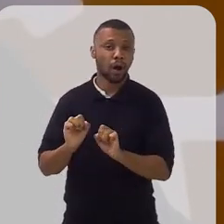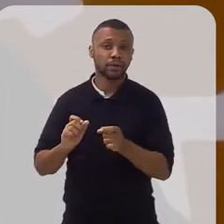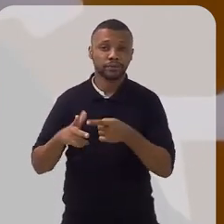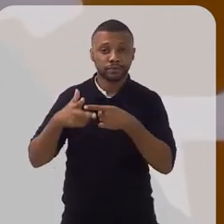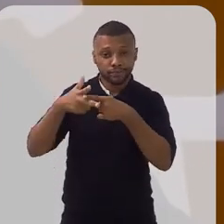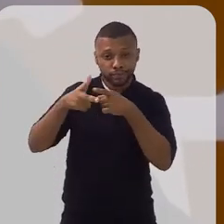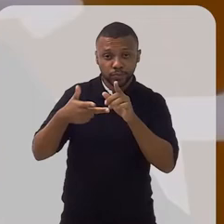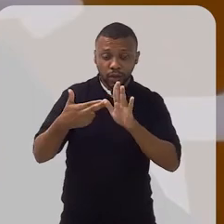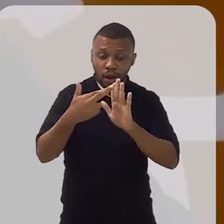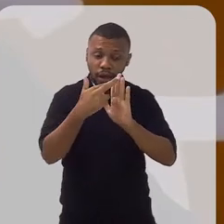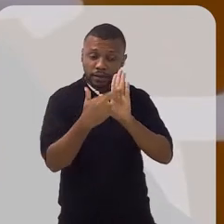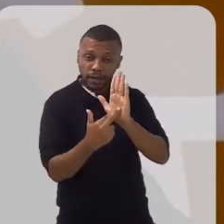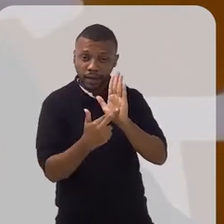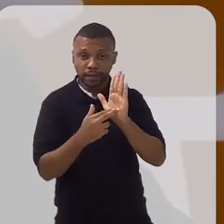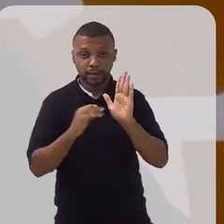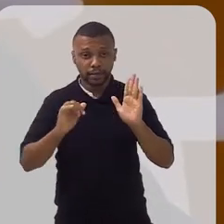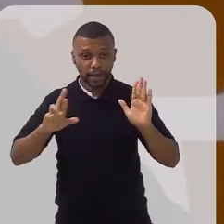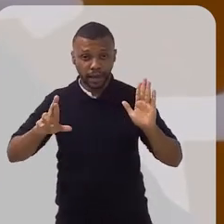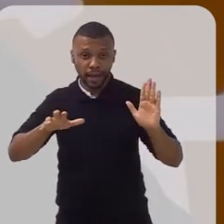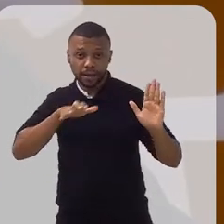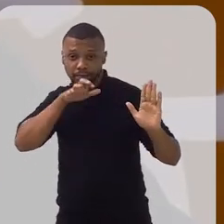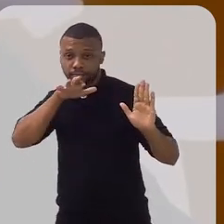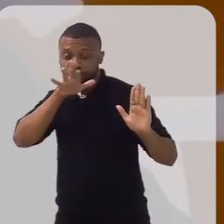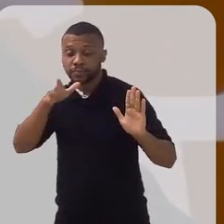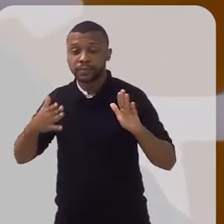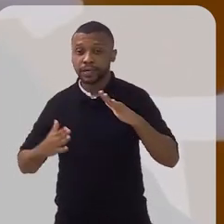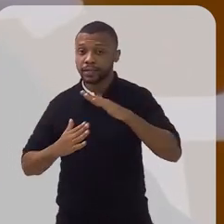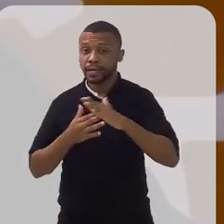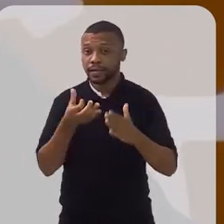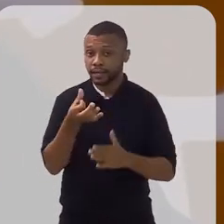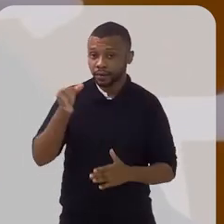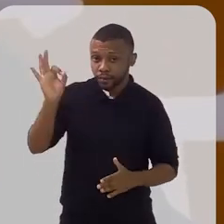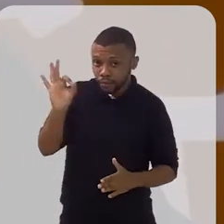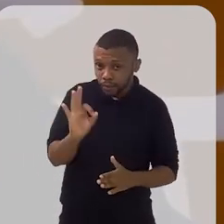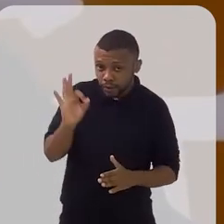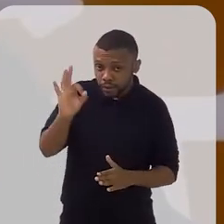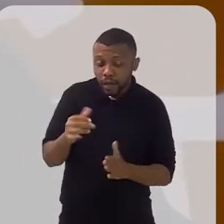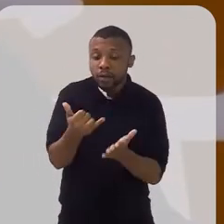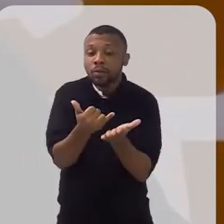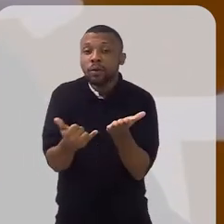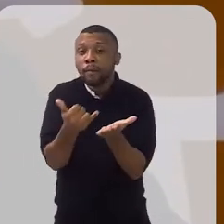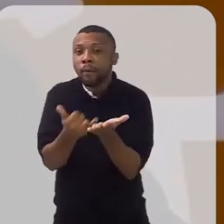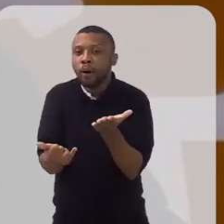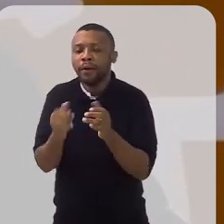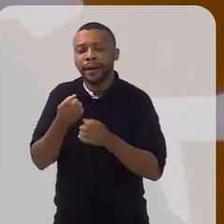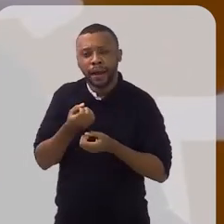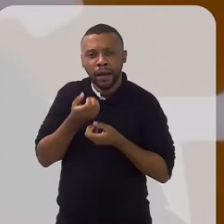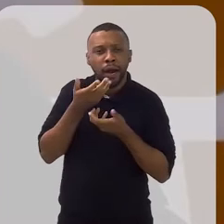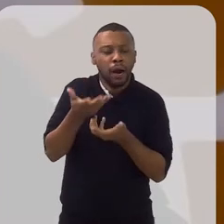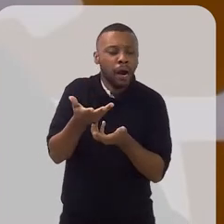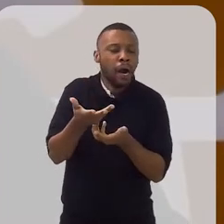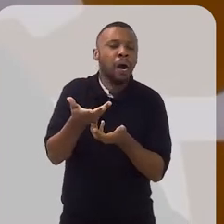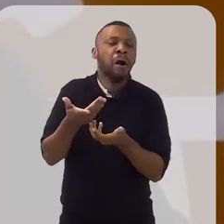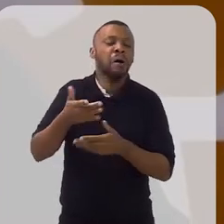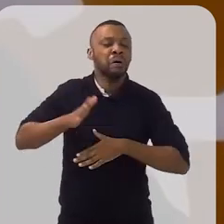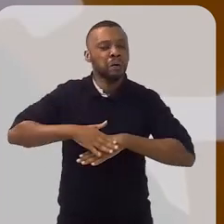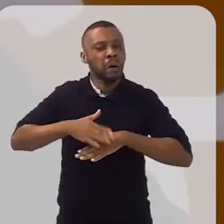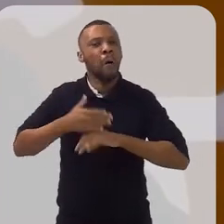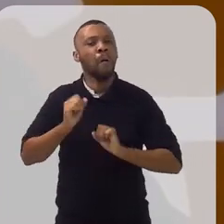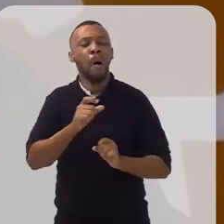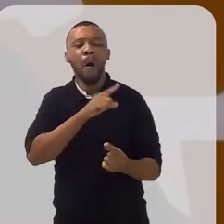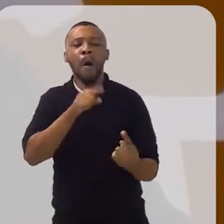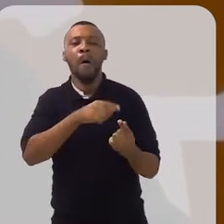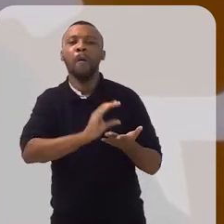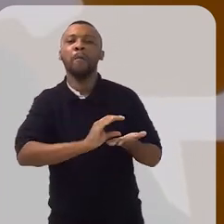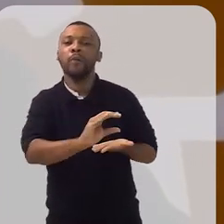regulamento do imposto de renda prevê que até 6% do imposto devido pelo contribuinte pode ser